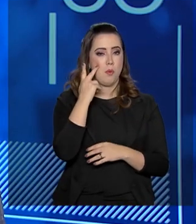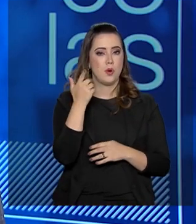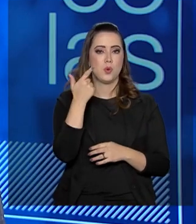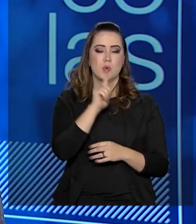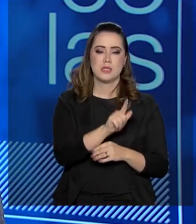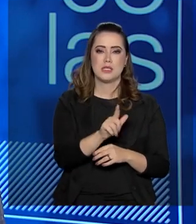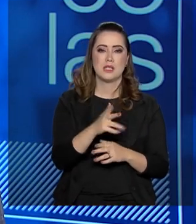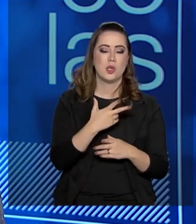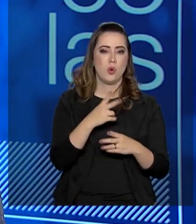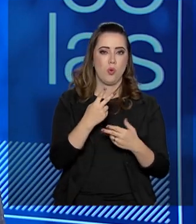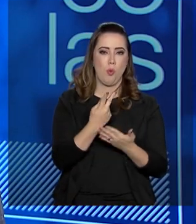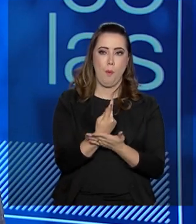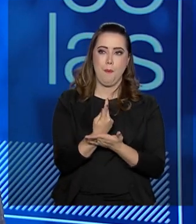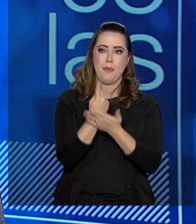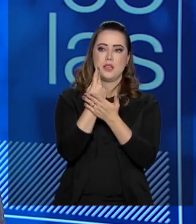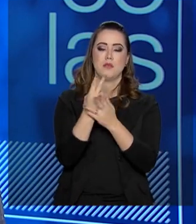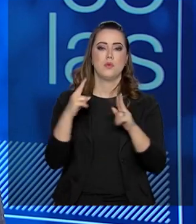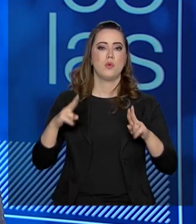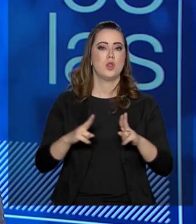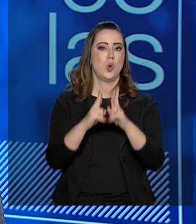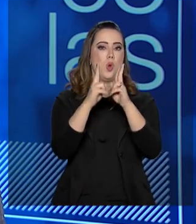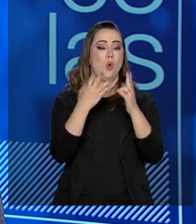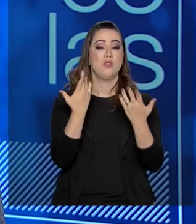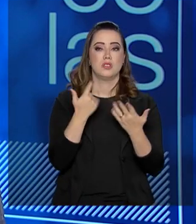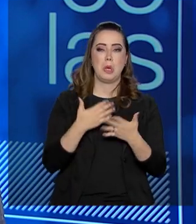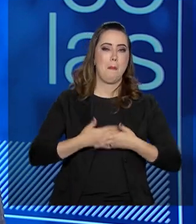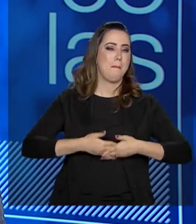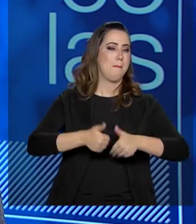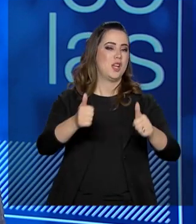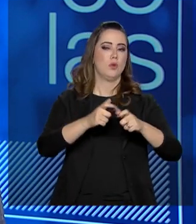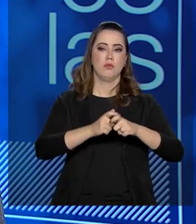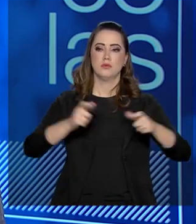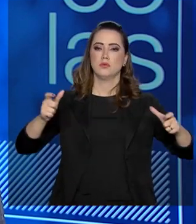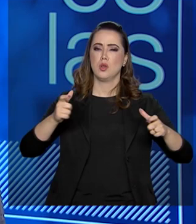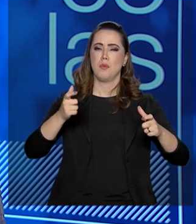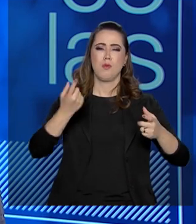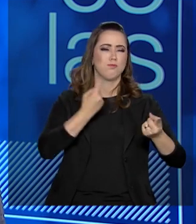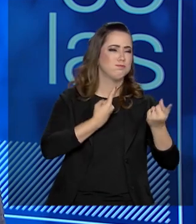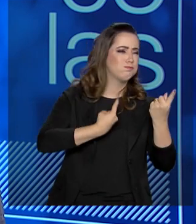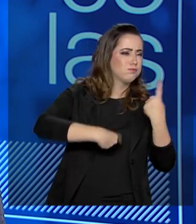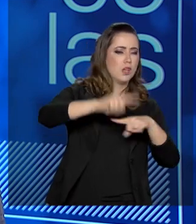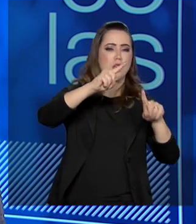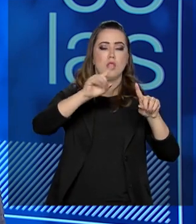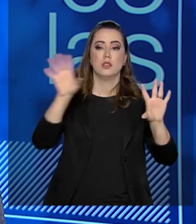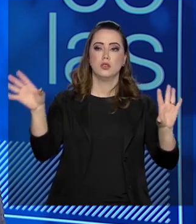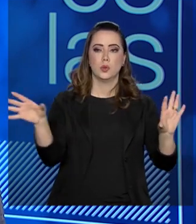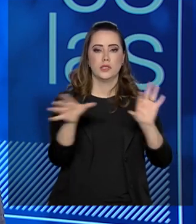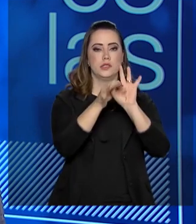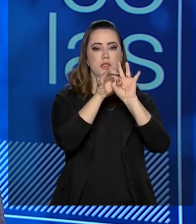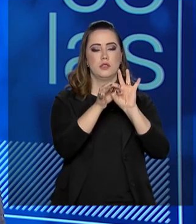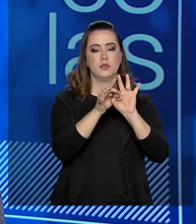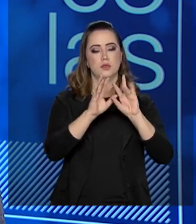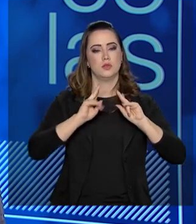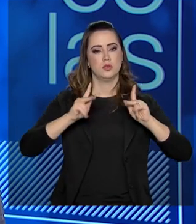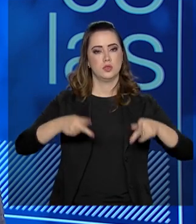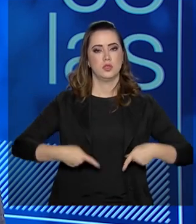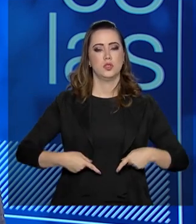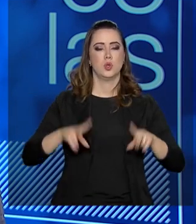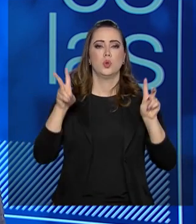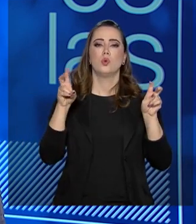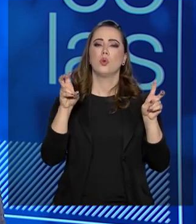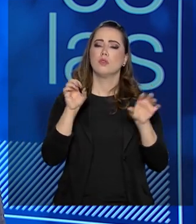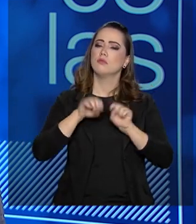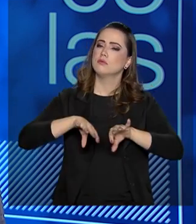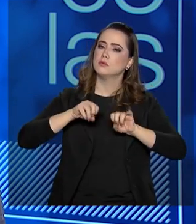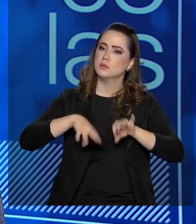como a melhor, maior e mais eficiente revolução de integração humana no aspecto